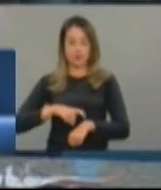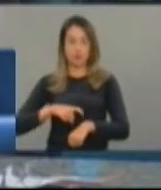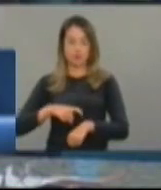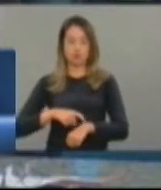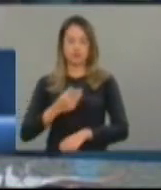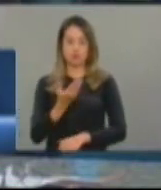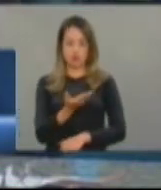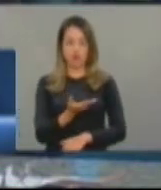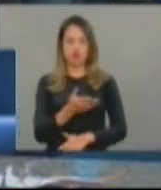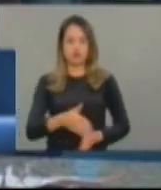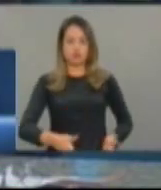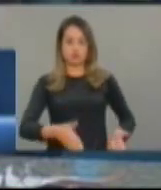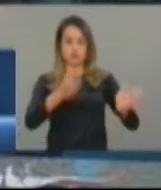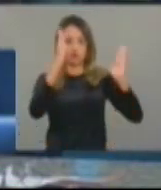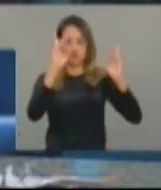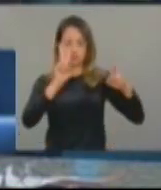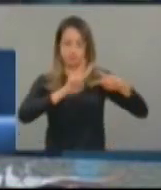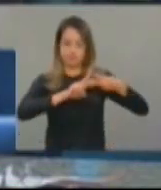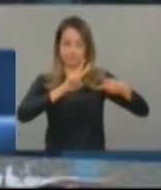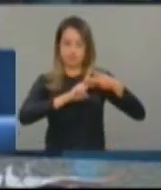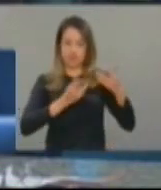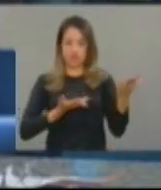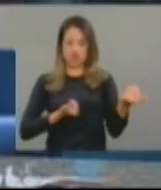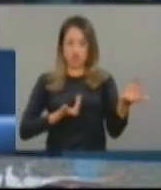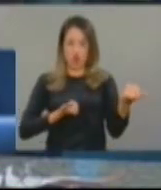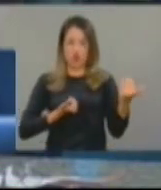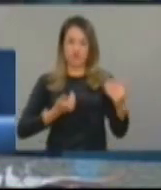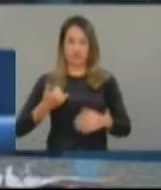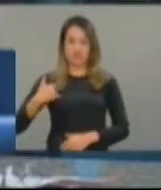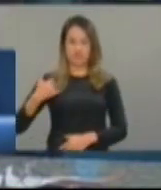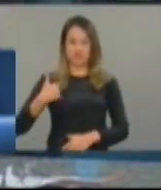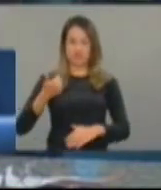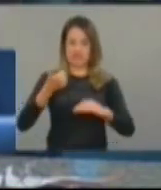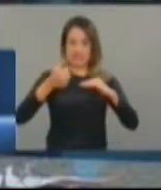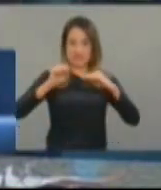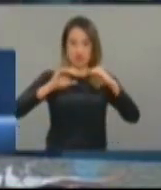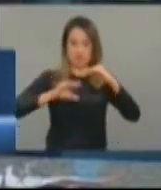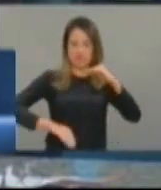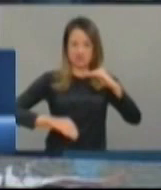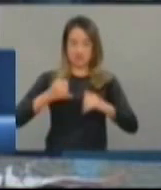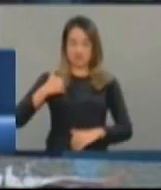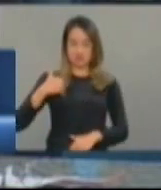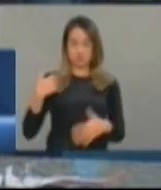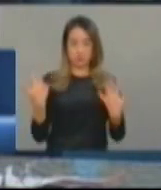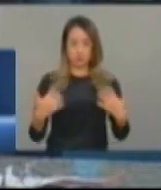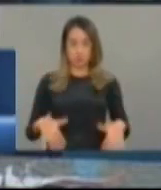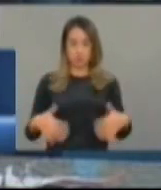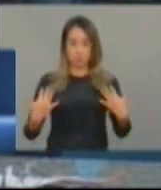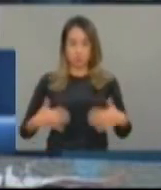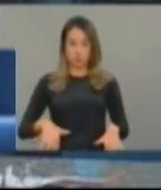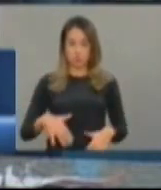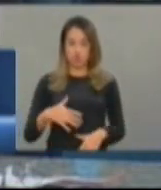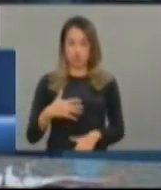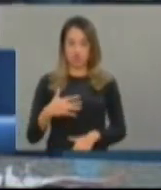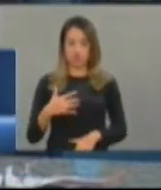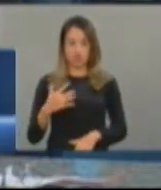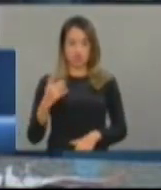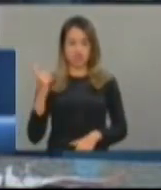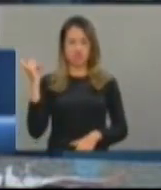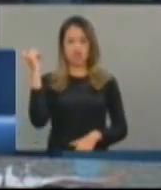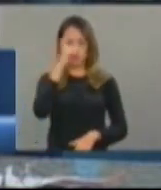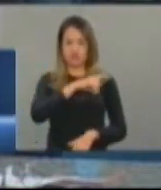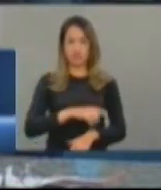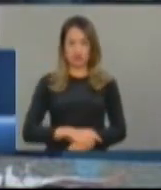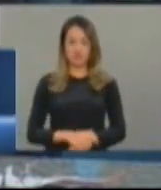medidas socioeducativas, elas estão, chegaram ao fundo do poço. Elas não são mais, eles não são mais